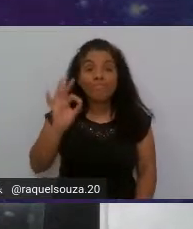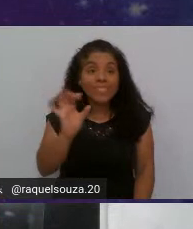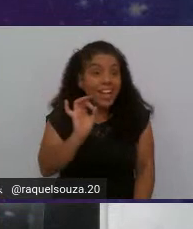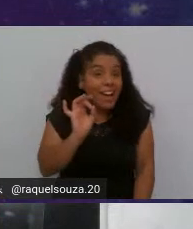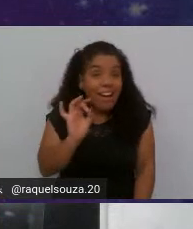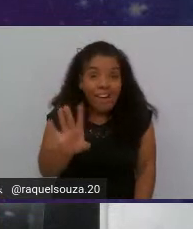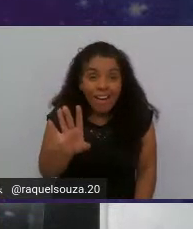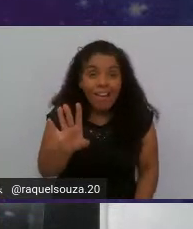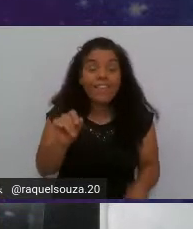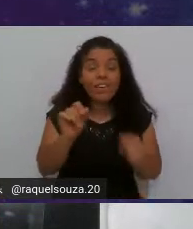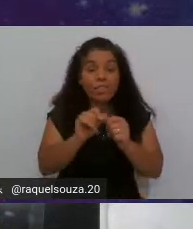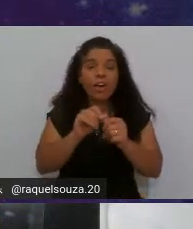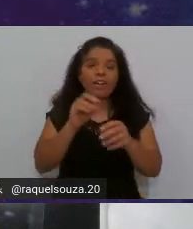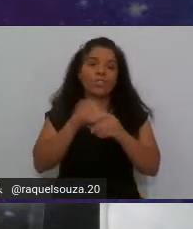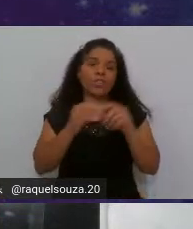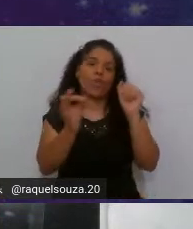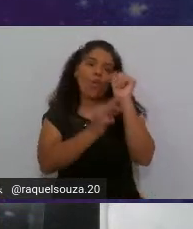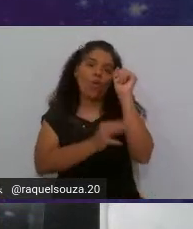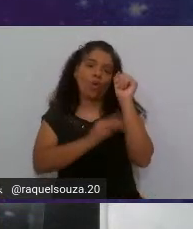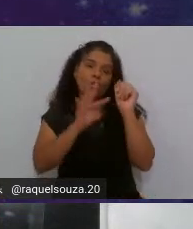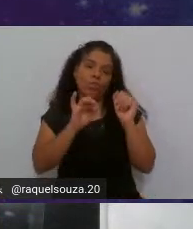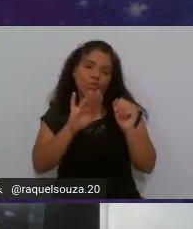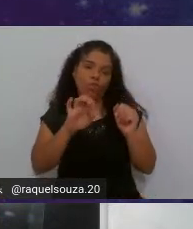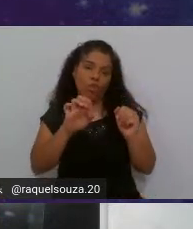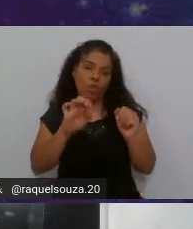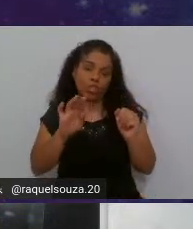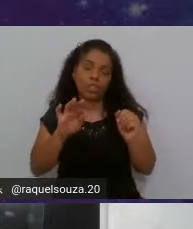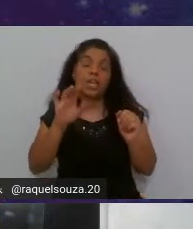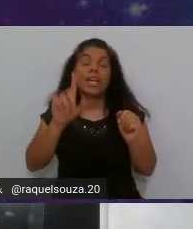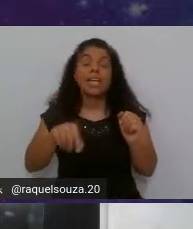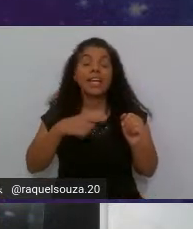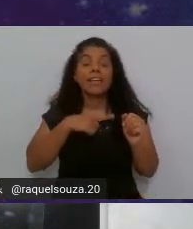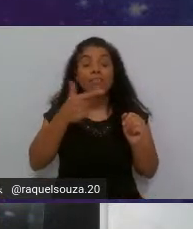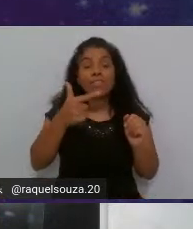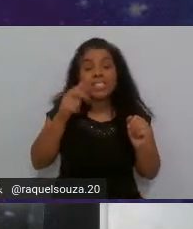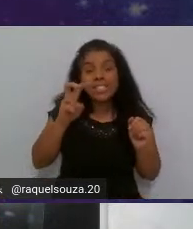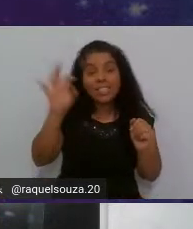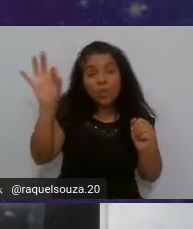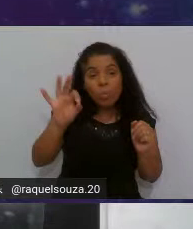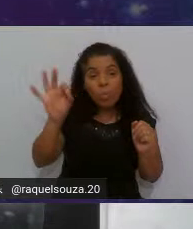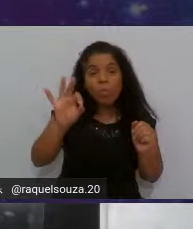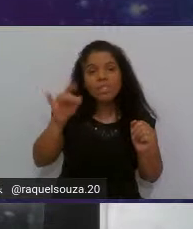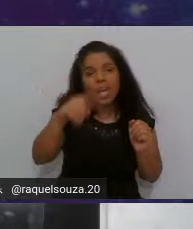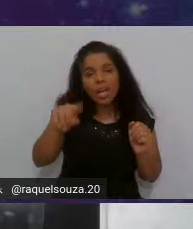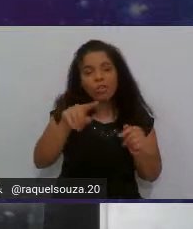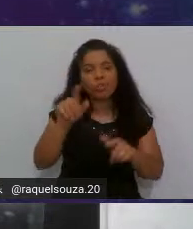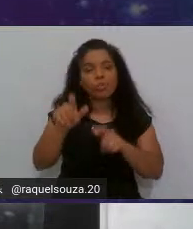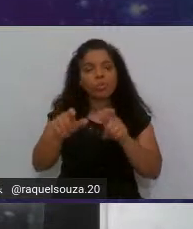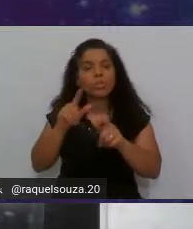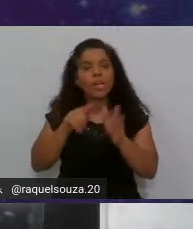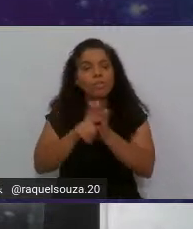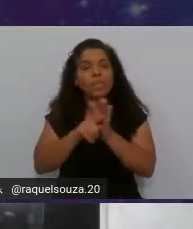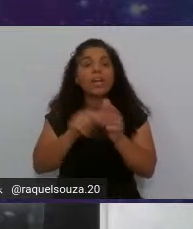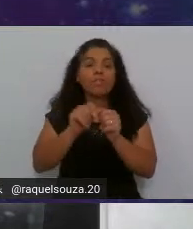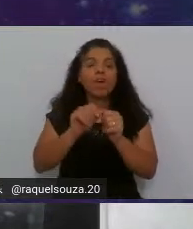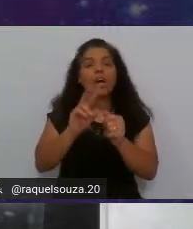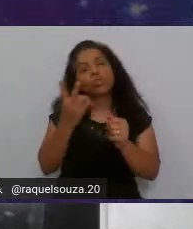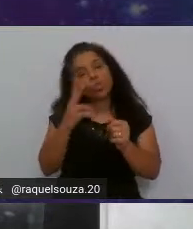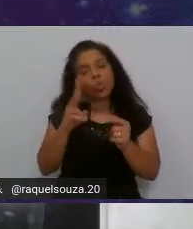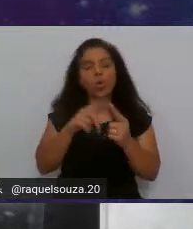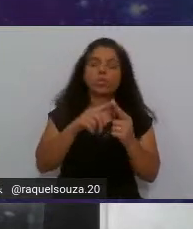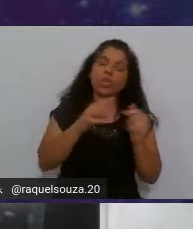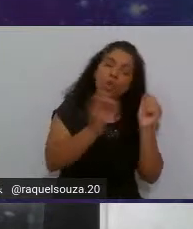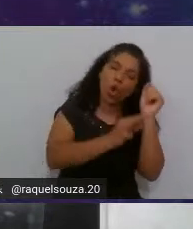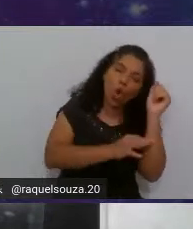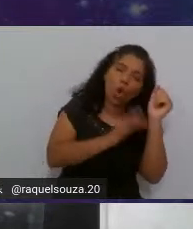fazem código-fonte, e 25% desse público faz nos dois, tanto em código-fonte